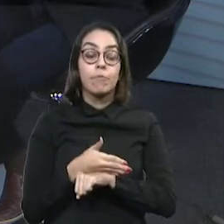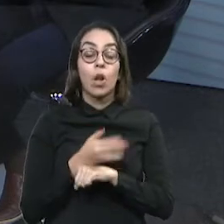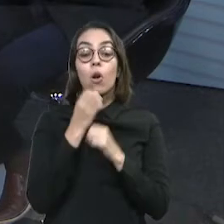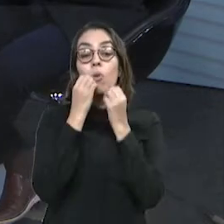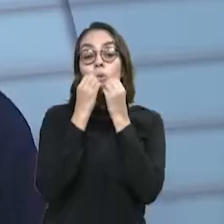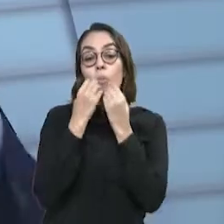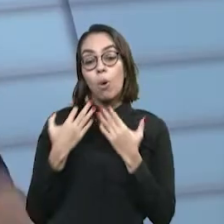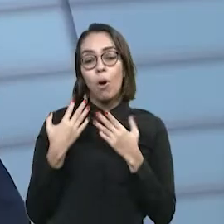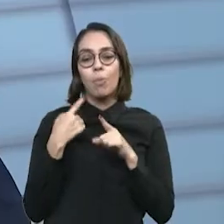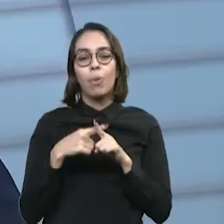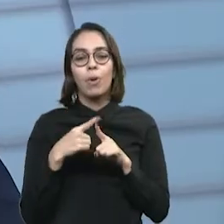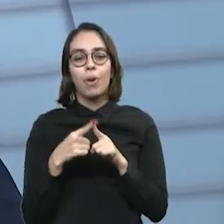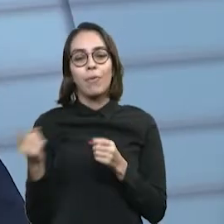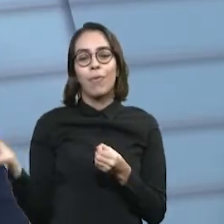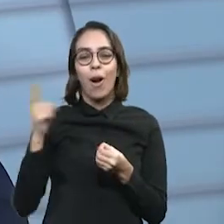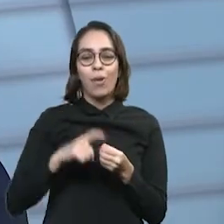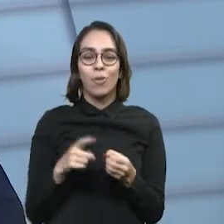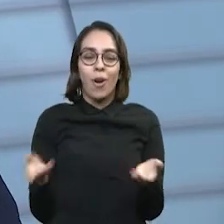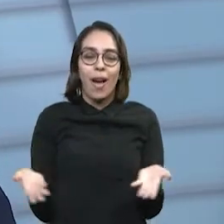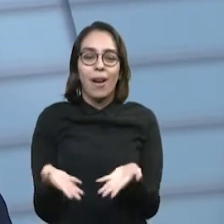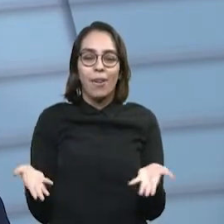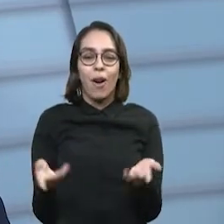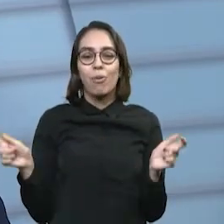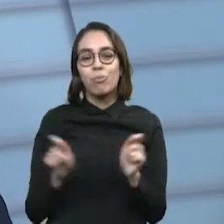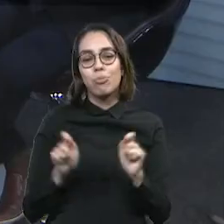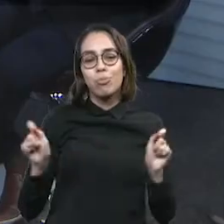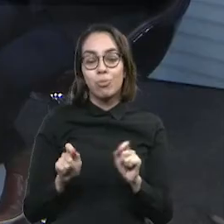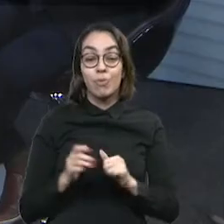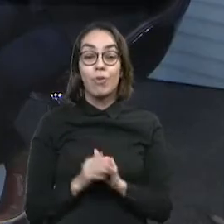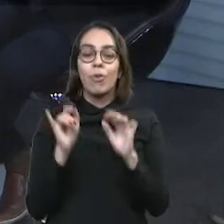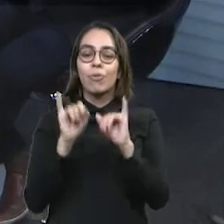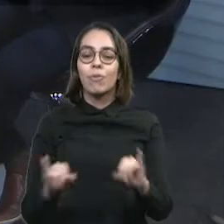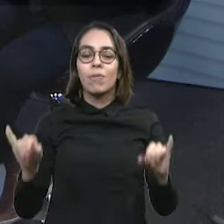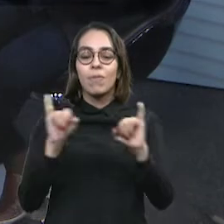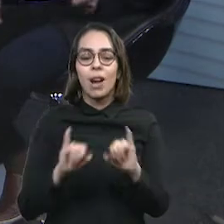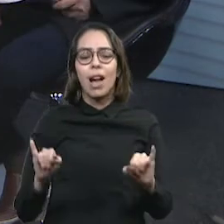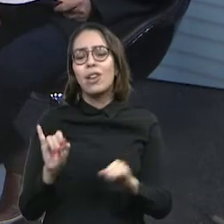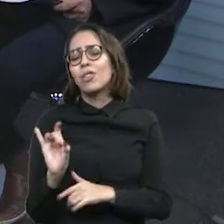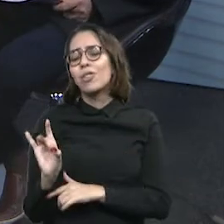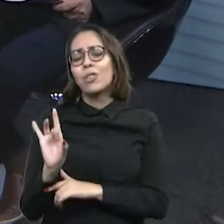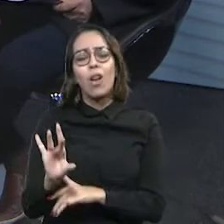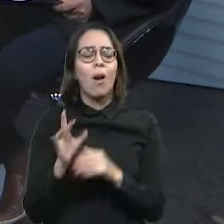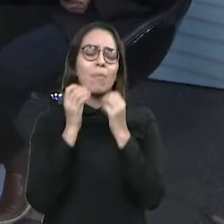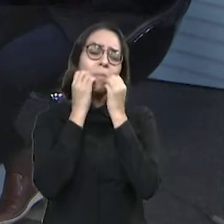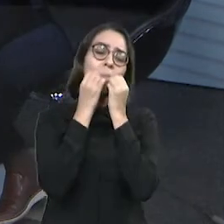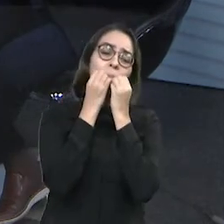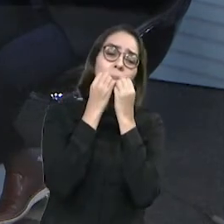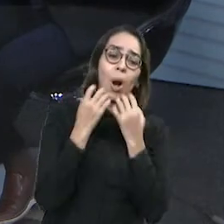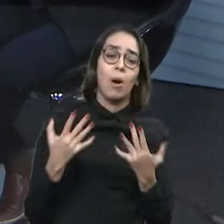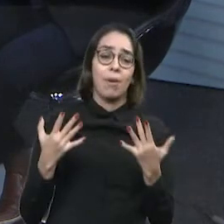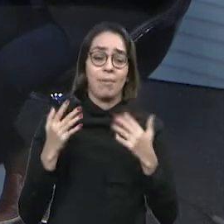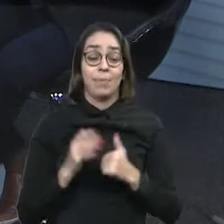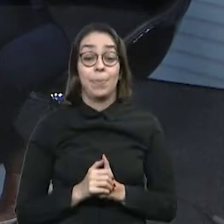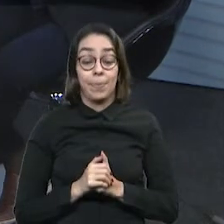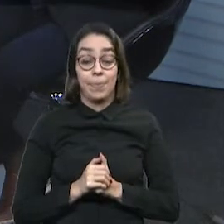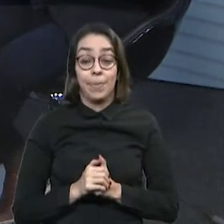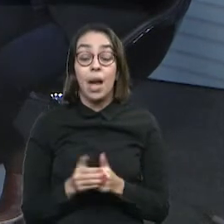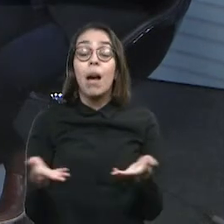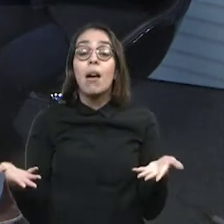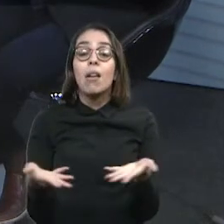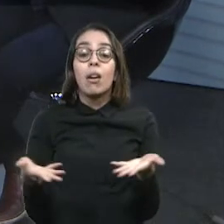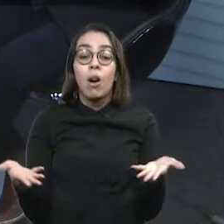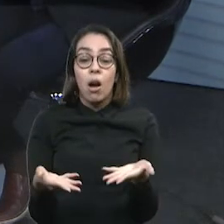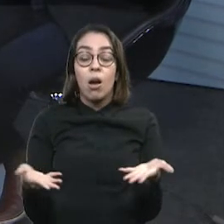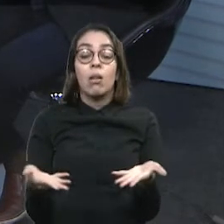estamos aqui de volta com toda a energia. E vamos dar boas notícias, se Deus quiser. notícias, até que enfim, boas notícias. Agora, antes de mais nada, Moisés e